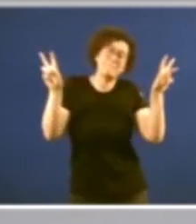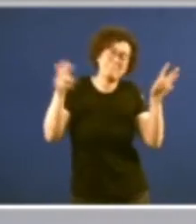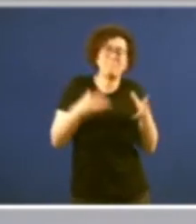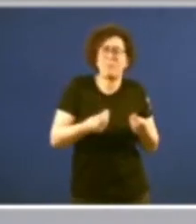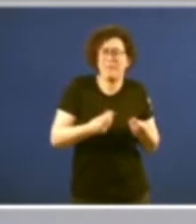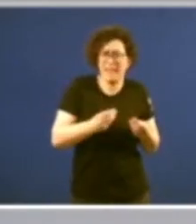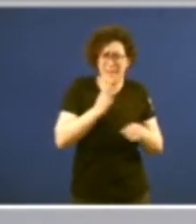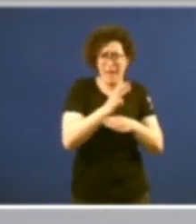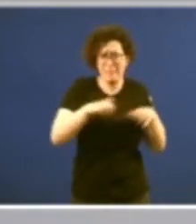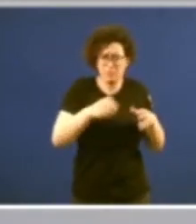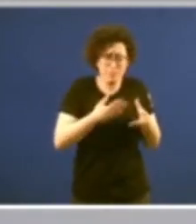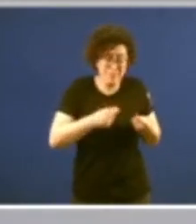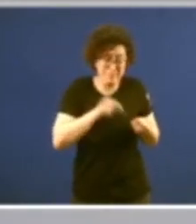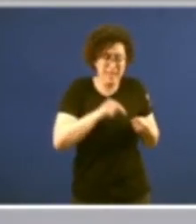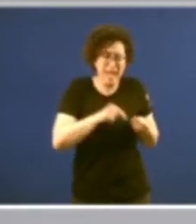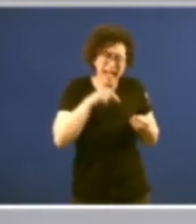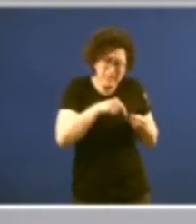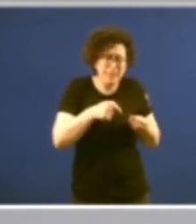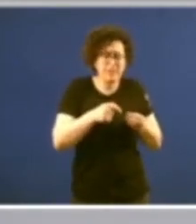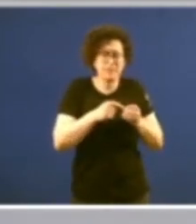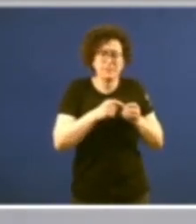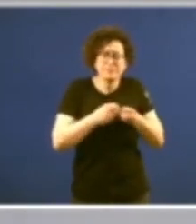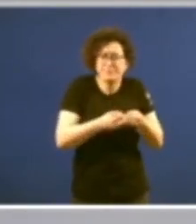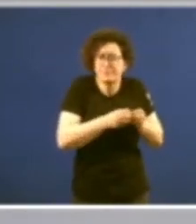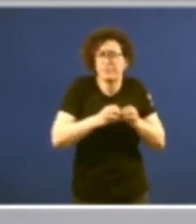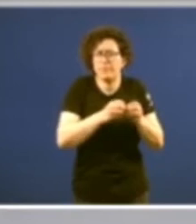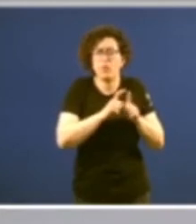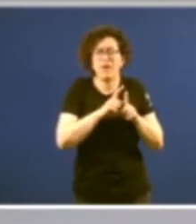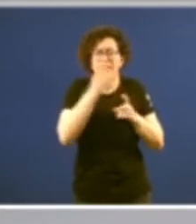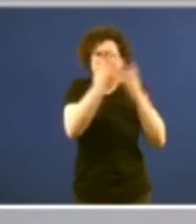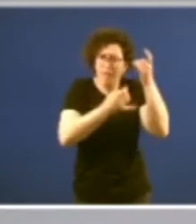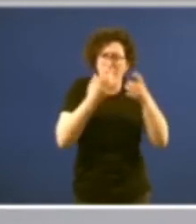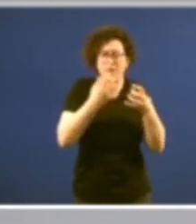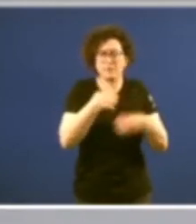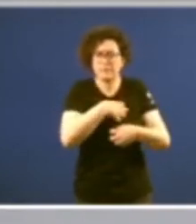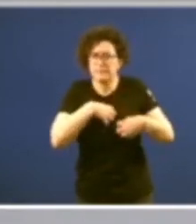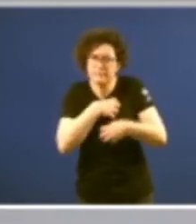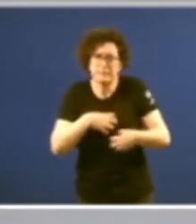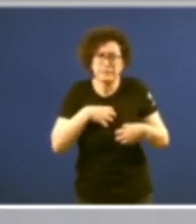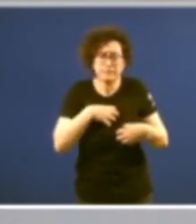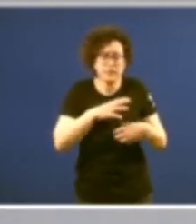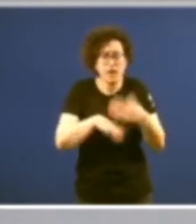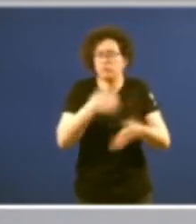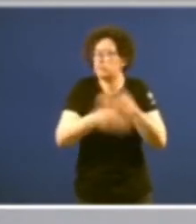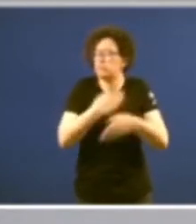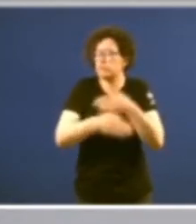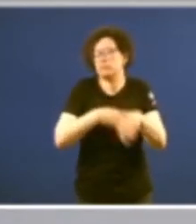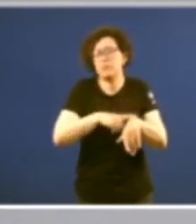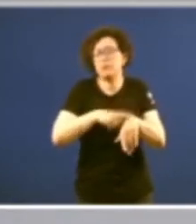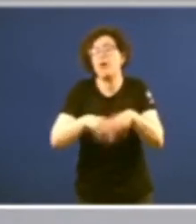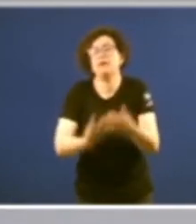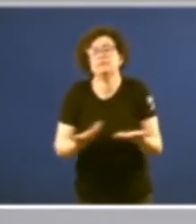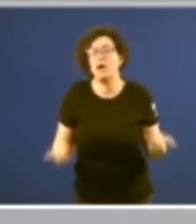fermentaron ideas e inquedanzas que posteriormente nos trauxeron ata autonomía da que